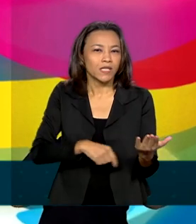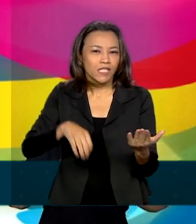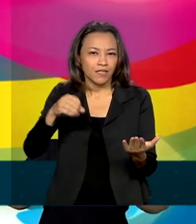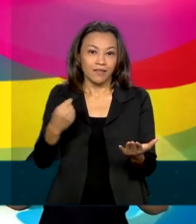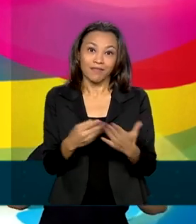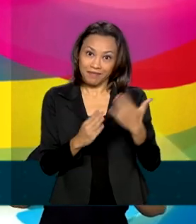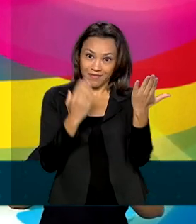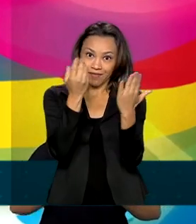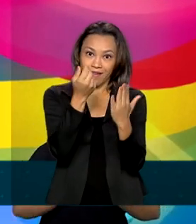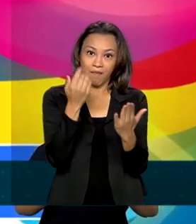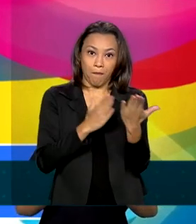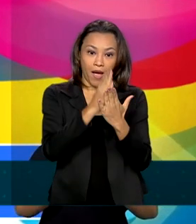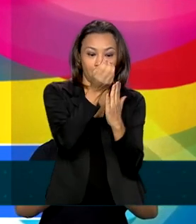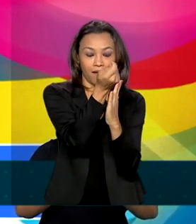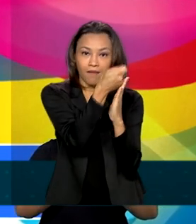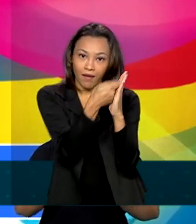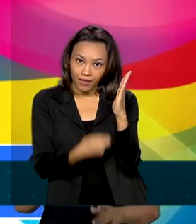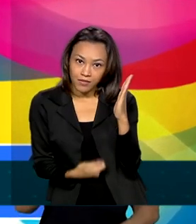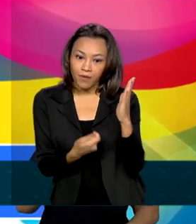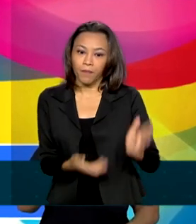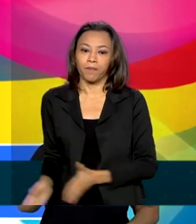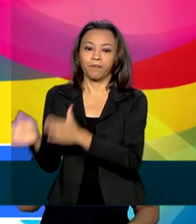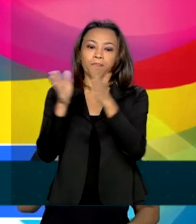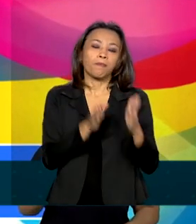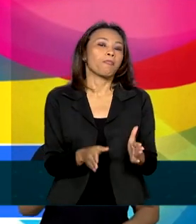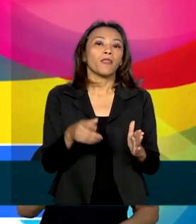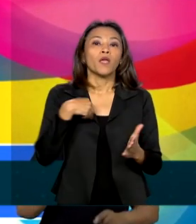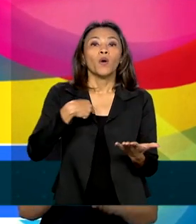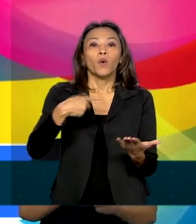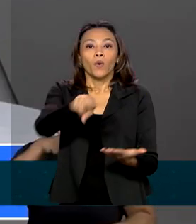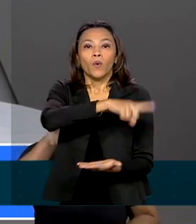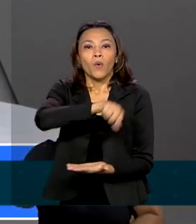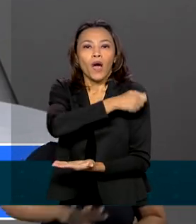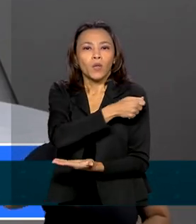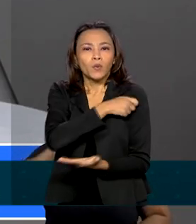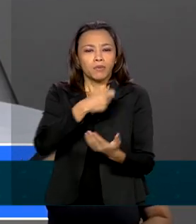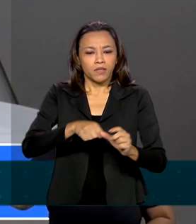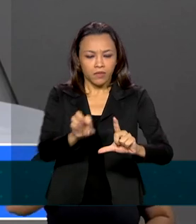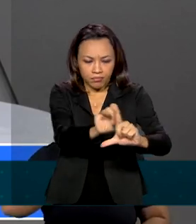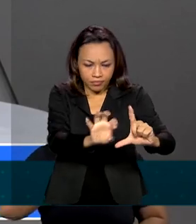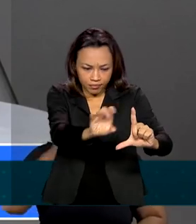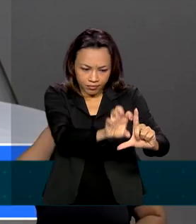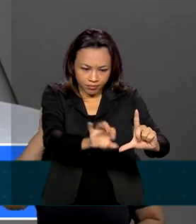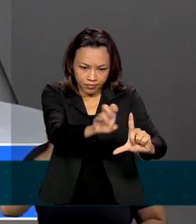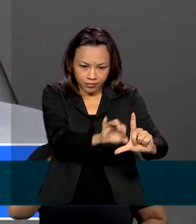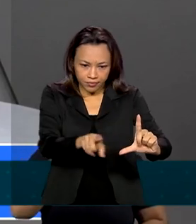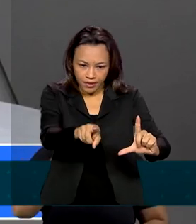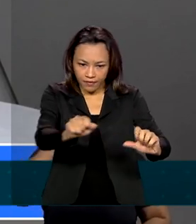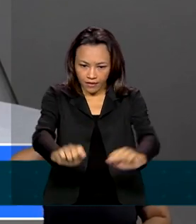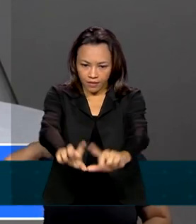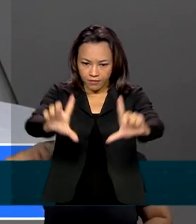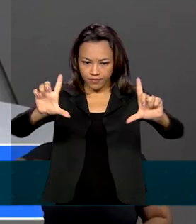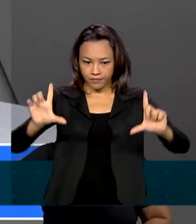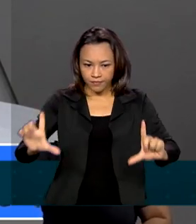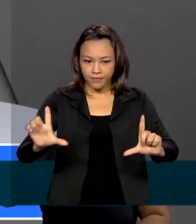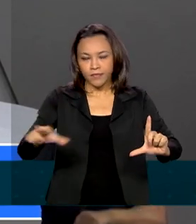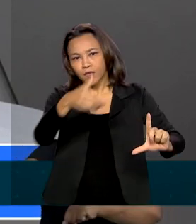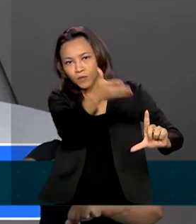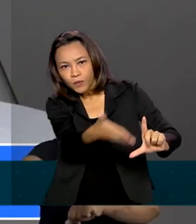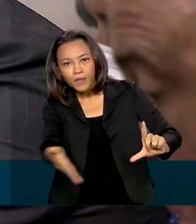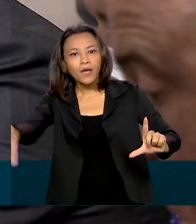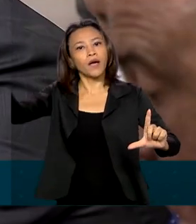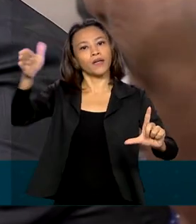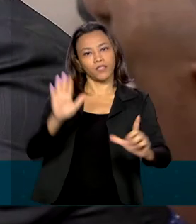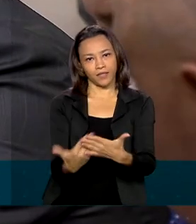Para baixar o material dos aulões, o aluno deverá fazer a leitura de um QR Code, que vai aparecer na tela ao longo da transmissão.